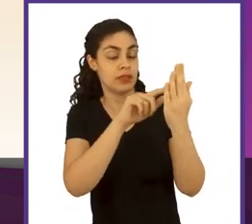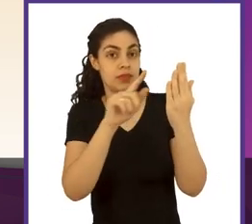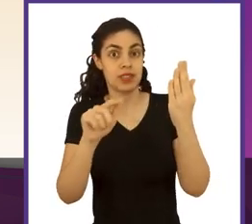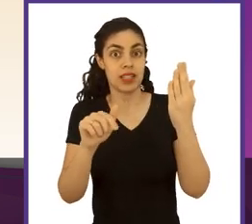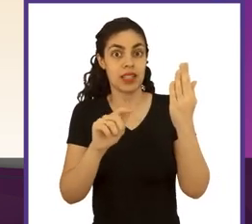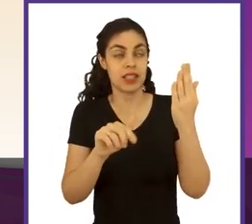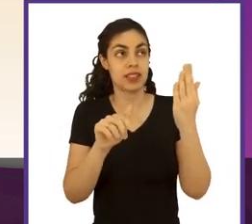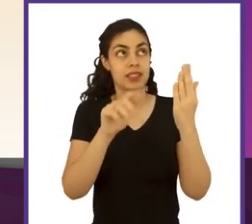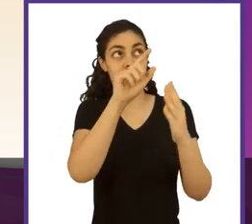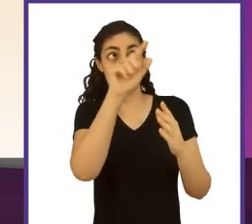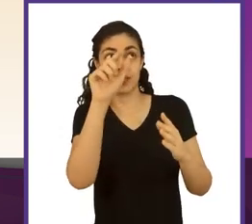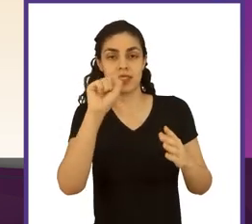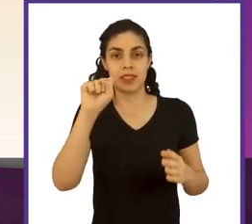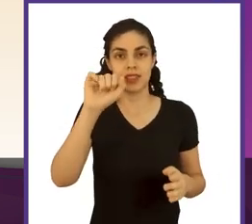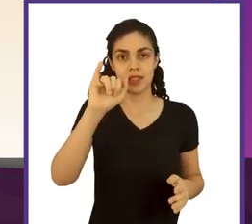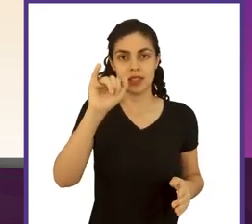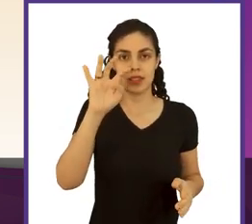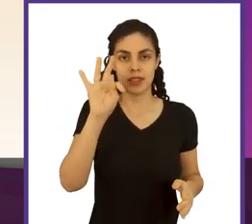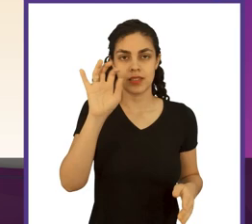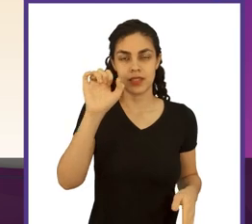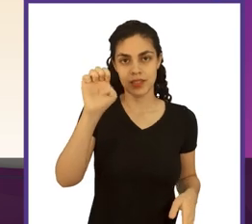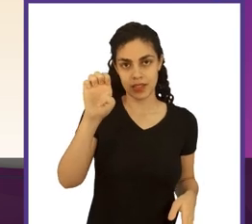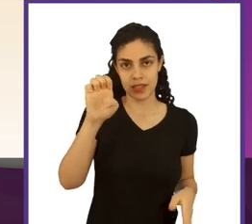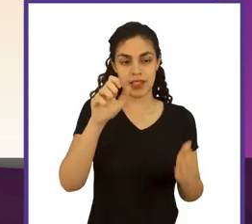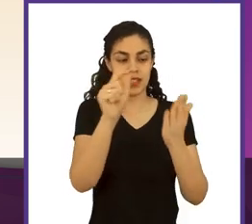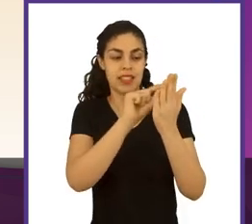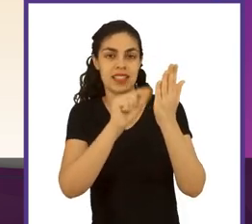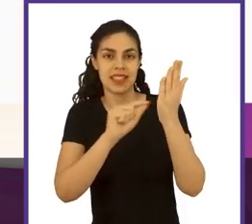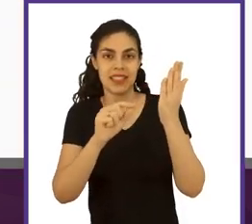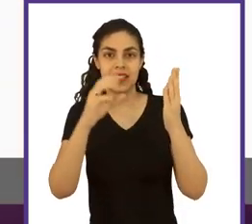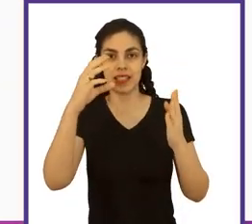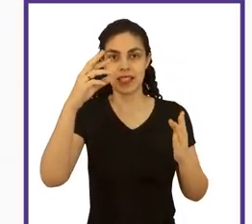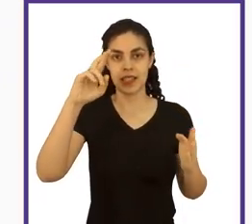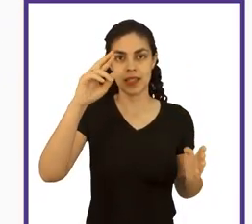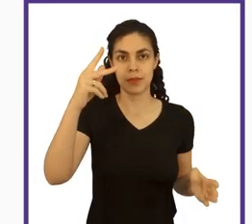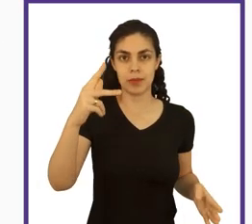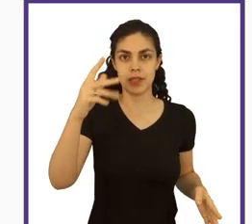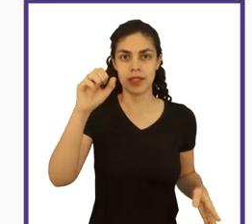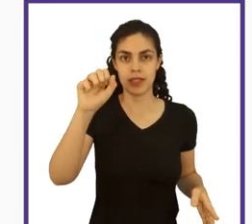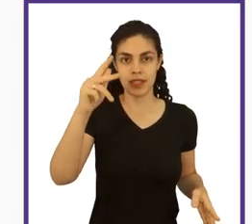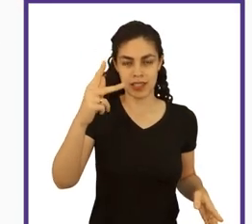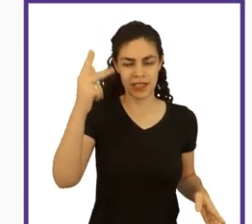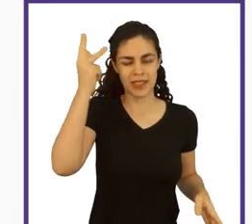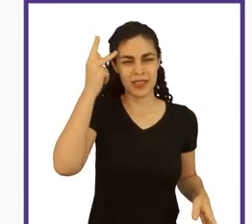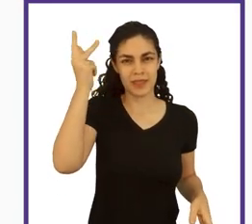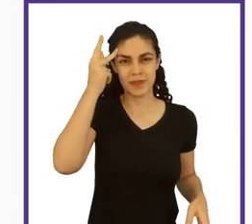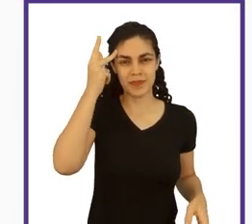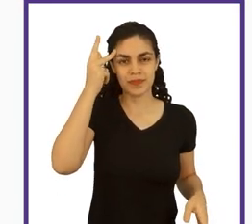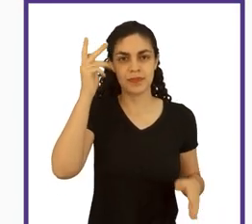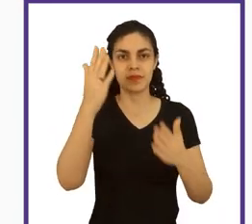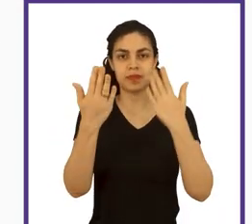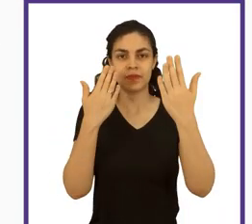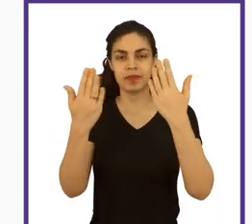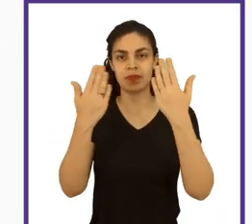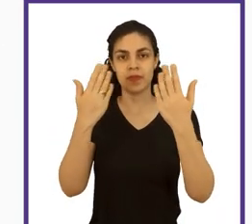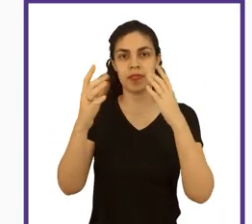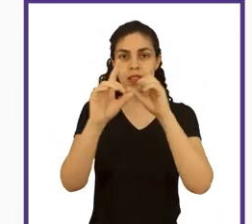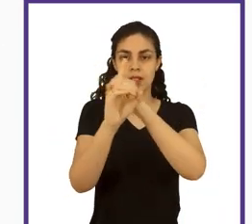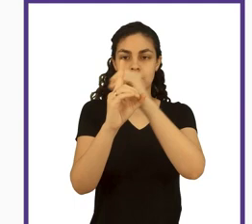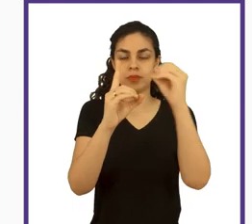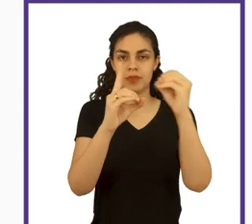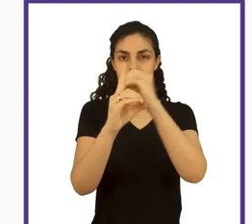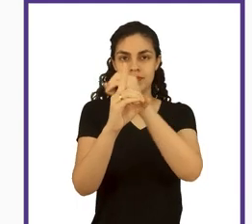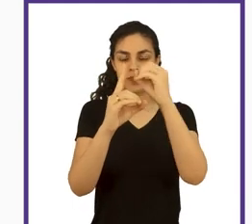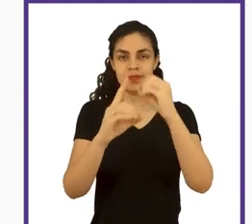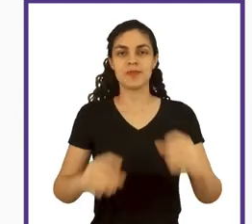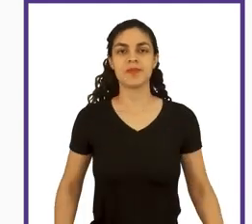acompanhando o site e as redes sociais do CRPSP. Inscreva-se no CRPSP. A psicologia é para todo mundo e